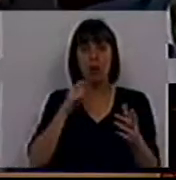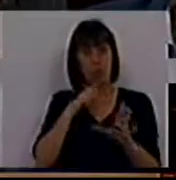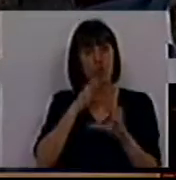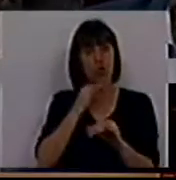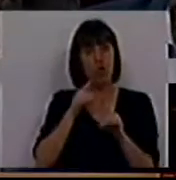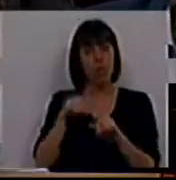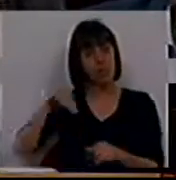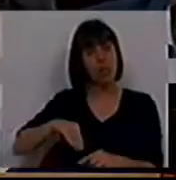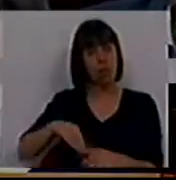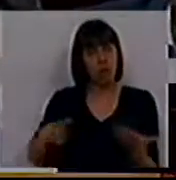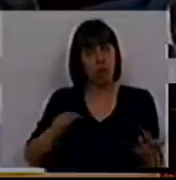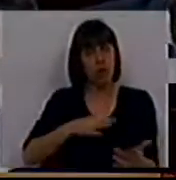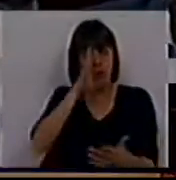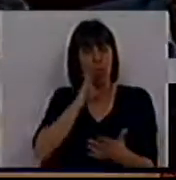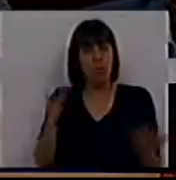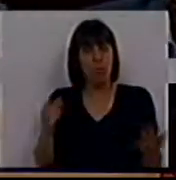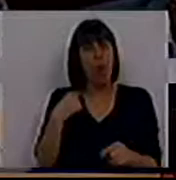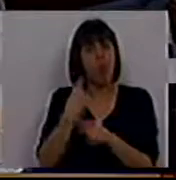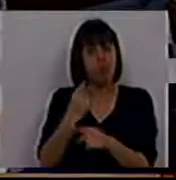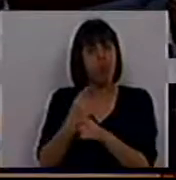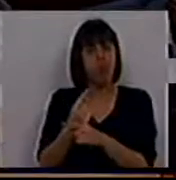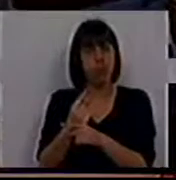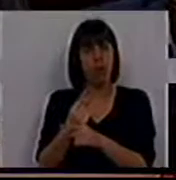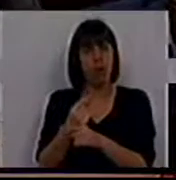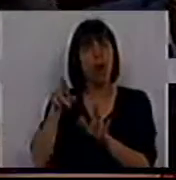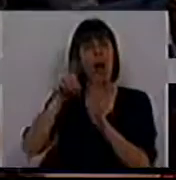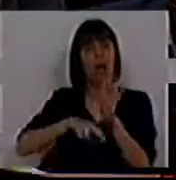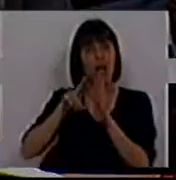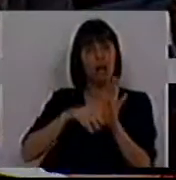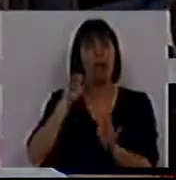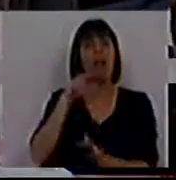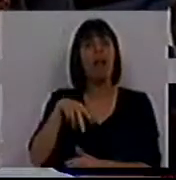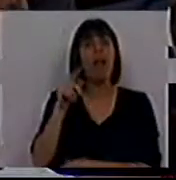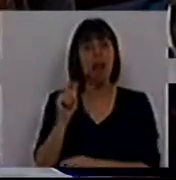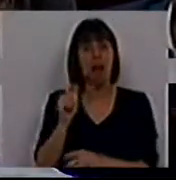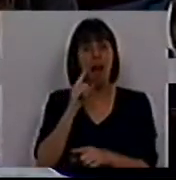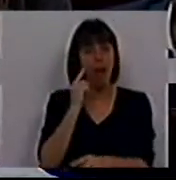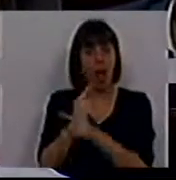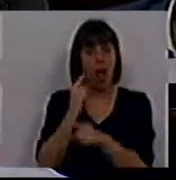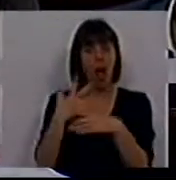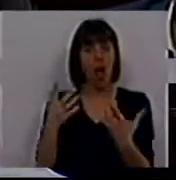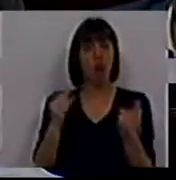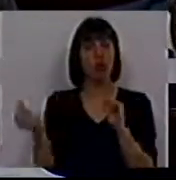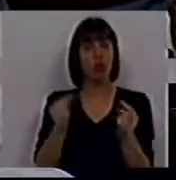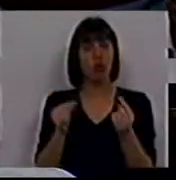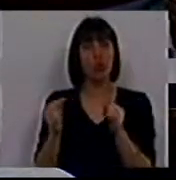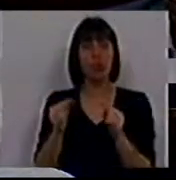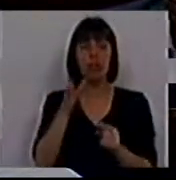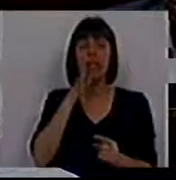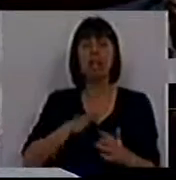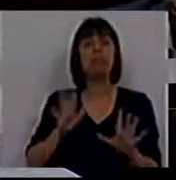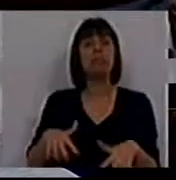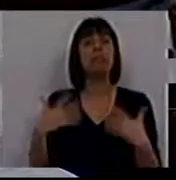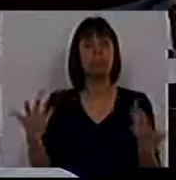conversar sobre salários, Sr. Ministro. Também é o relatório do INE, o mesmo que estamos a discutir, que nos